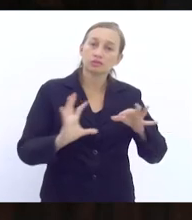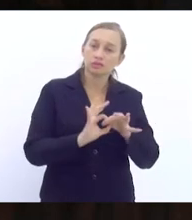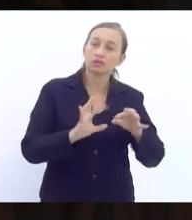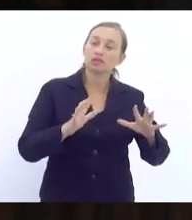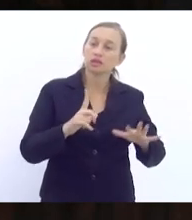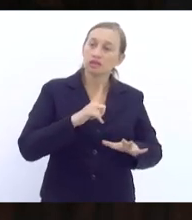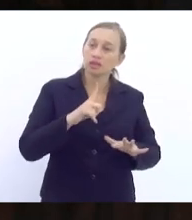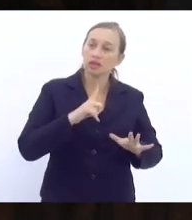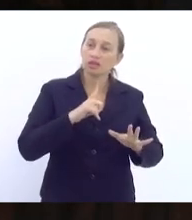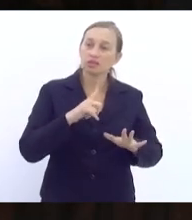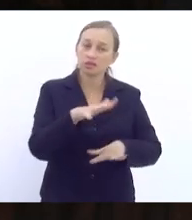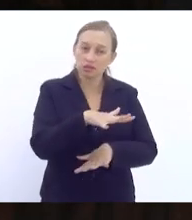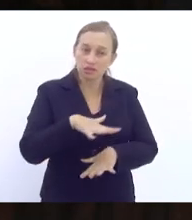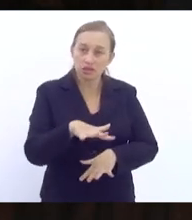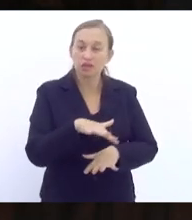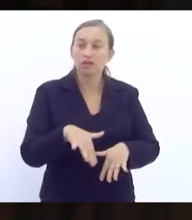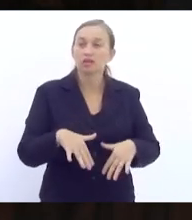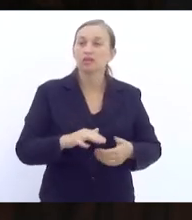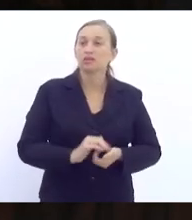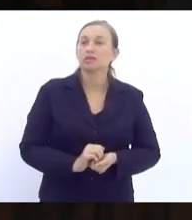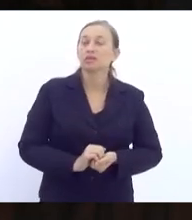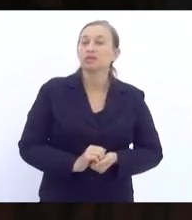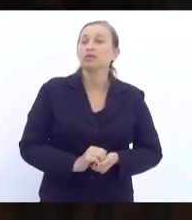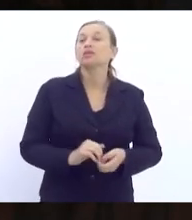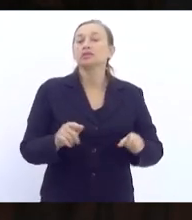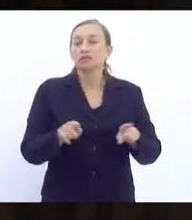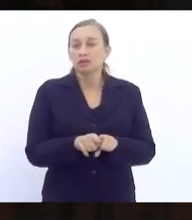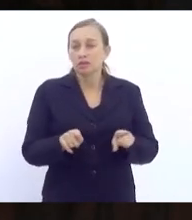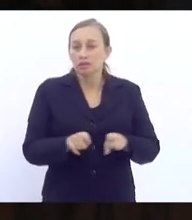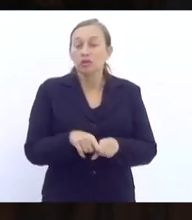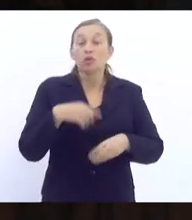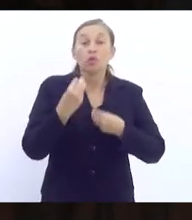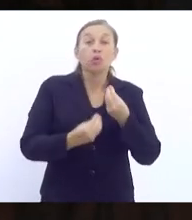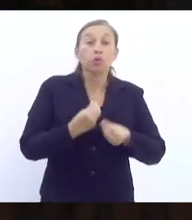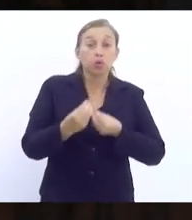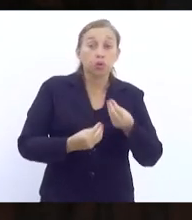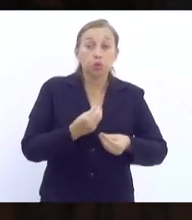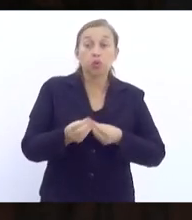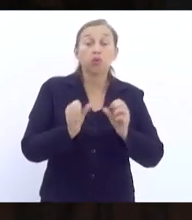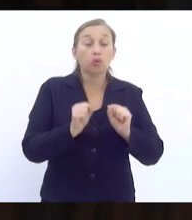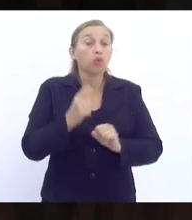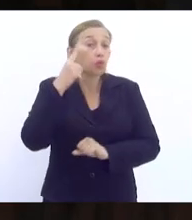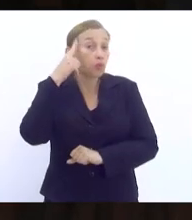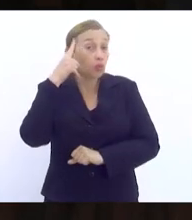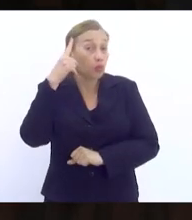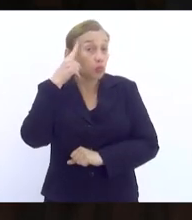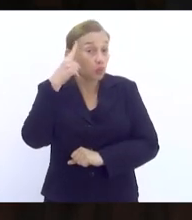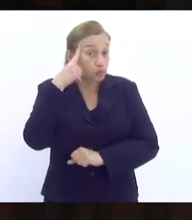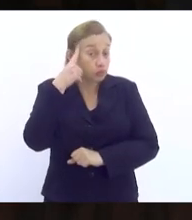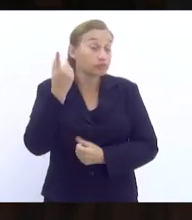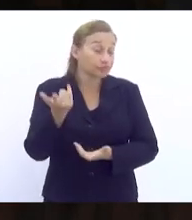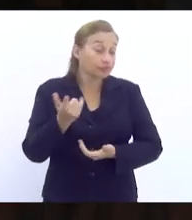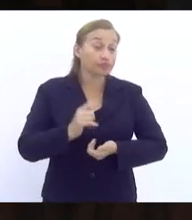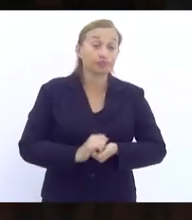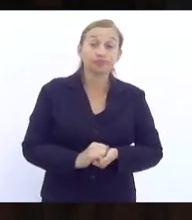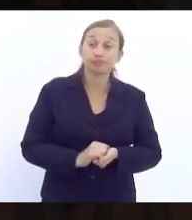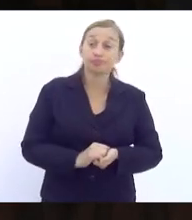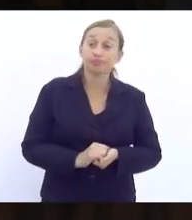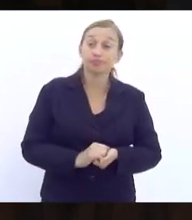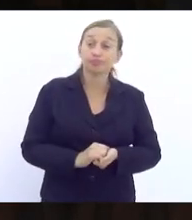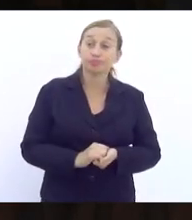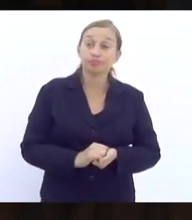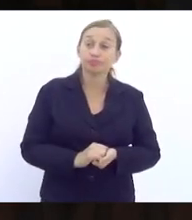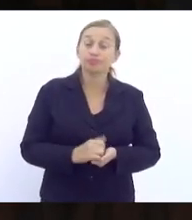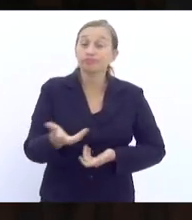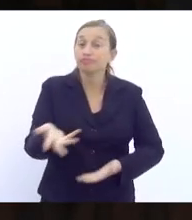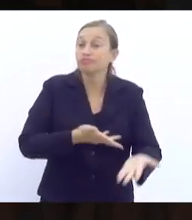com essas unidades. Bem como também como podemos pensar aí a